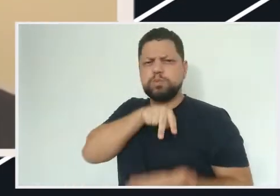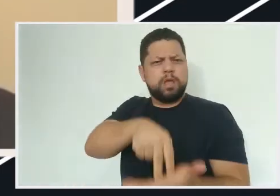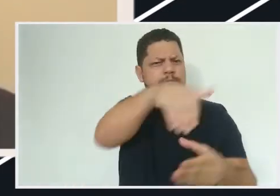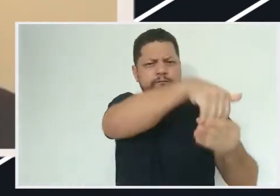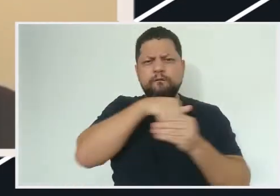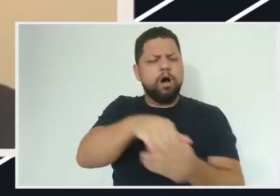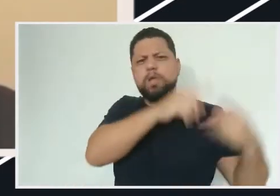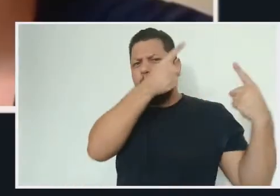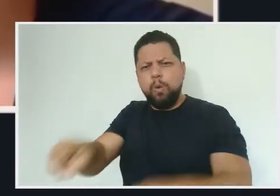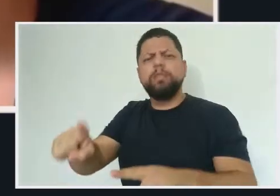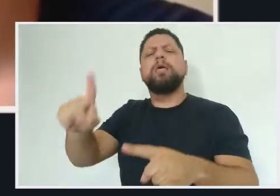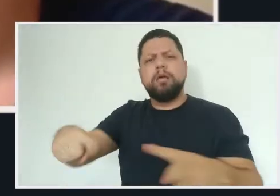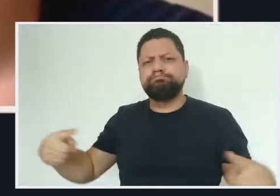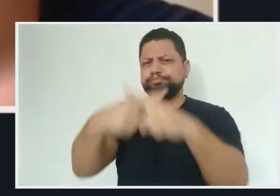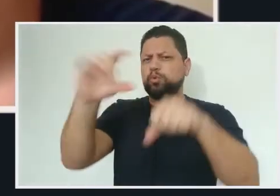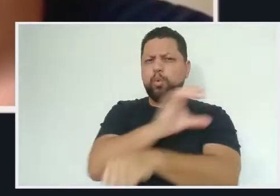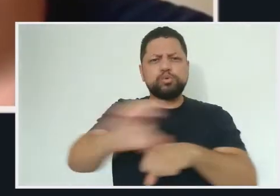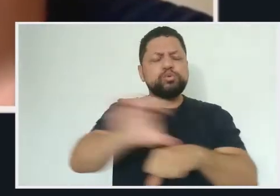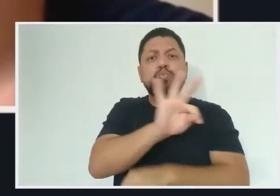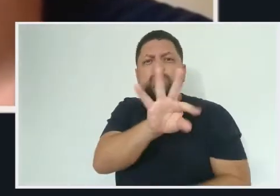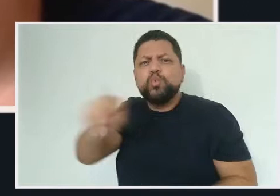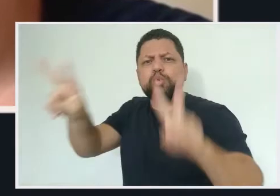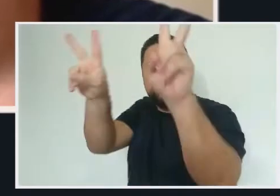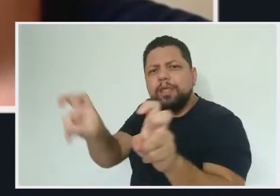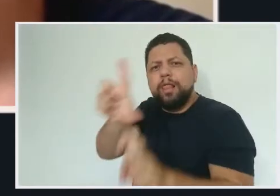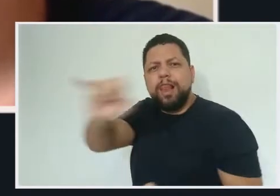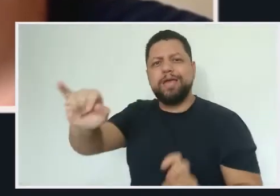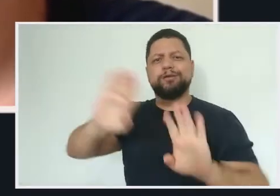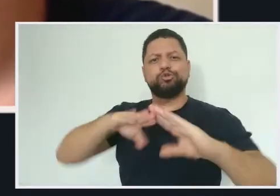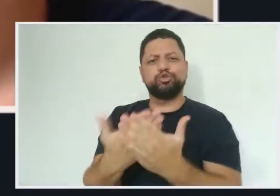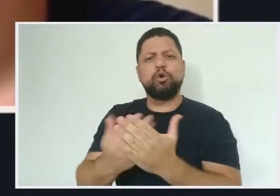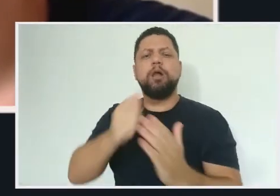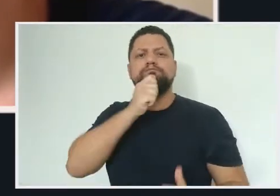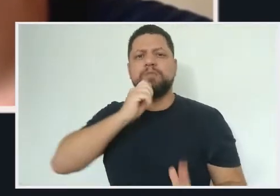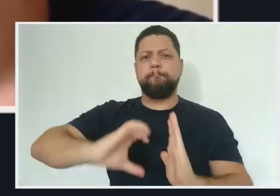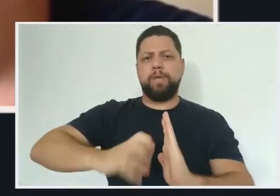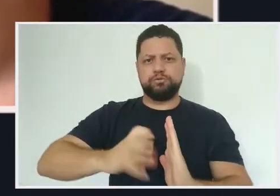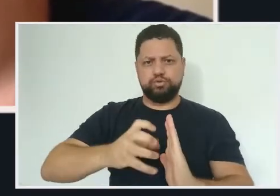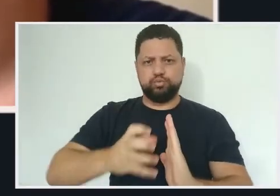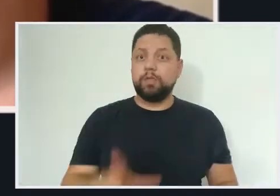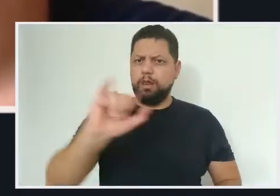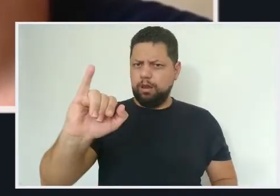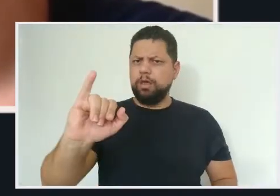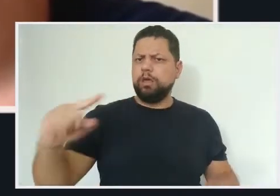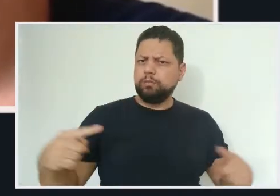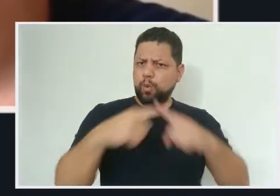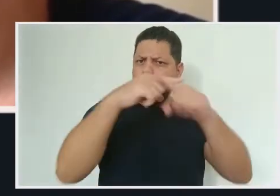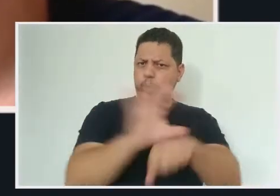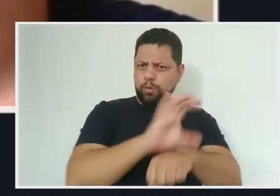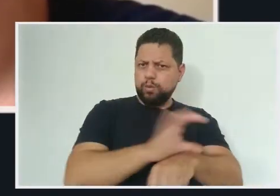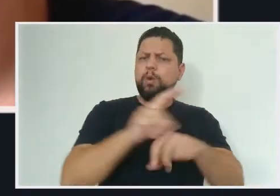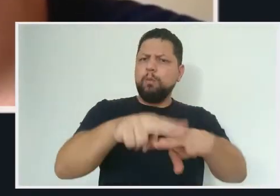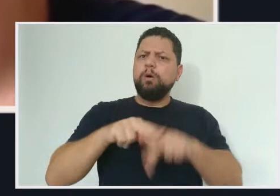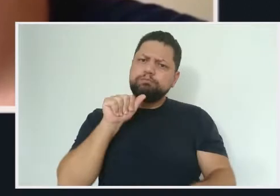LGBTQI+. Manifestamos nossa grande expectativa de que o Supremo Tribunal Federal possa se posicionar pela